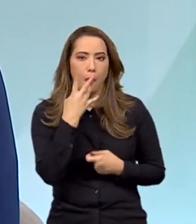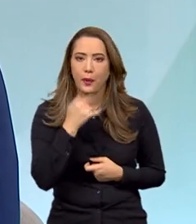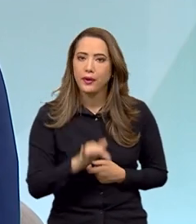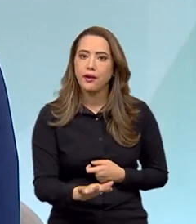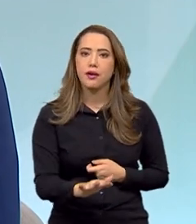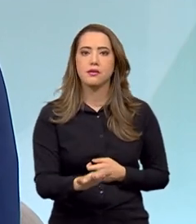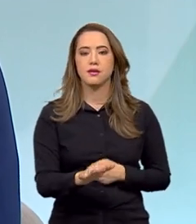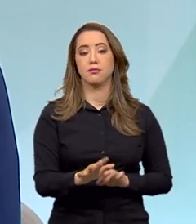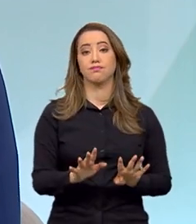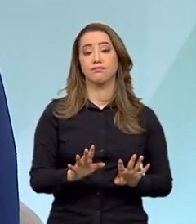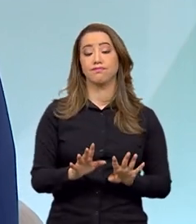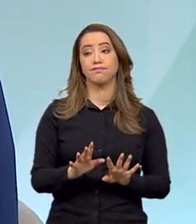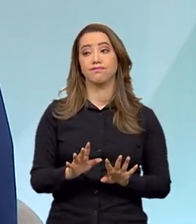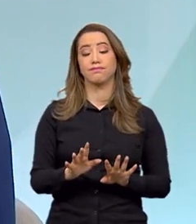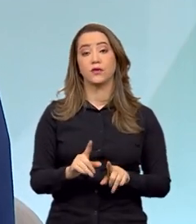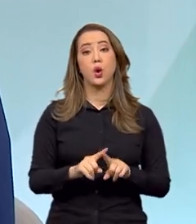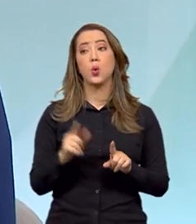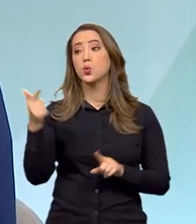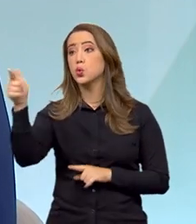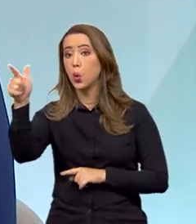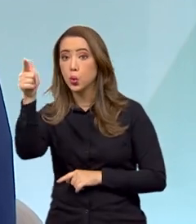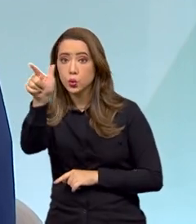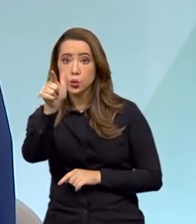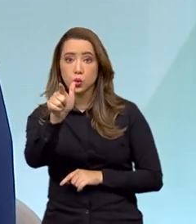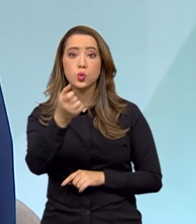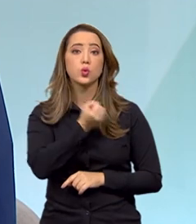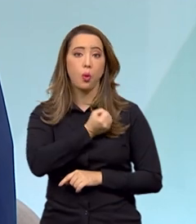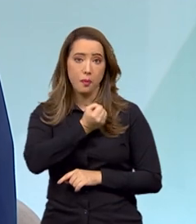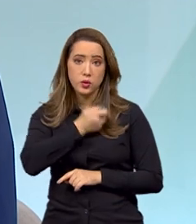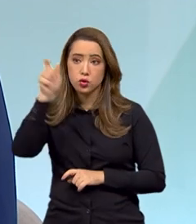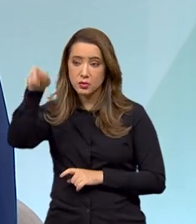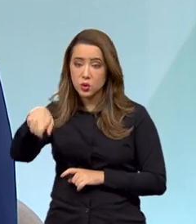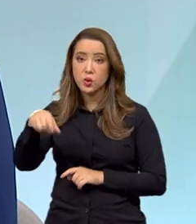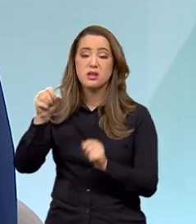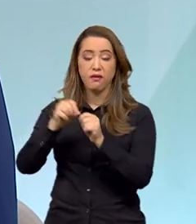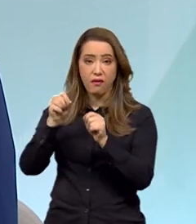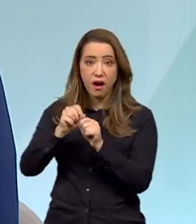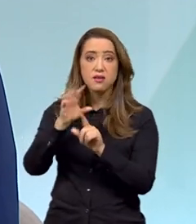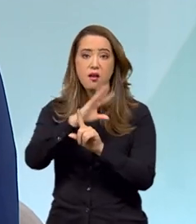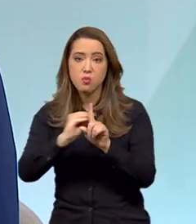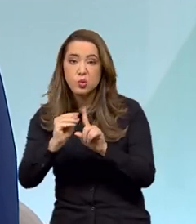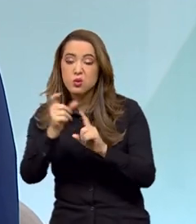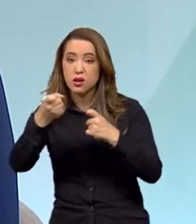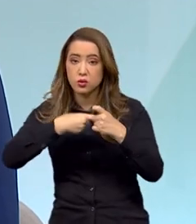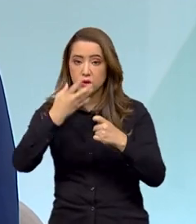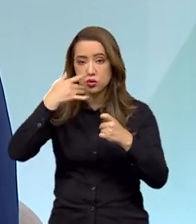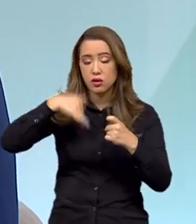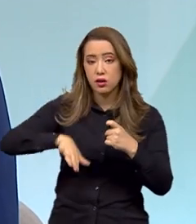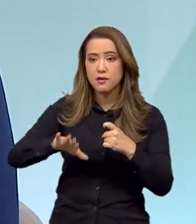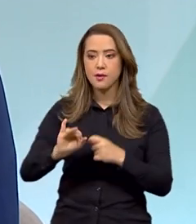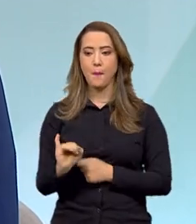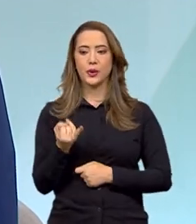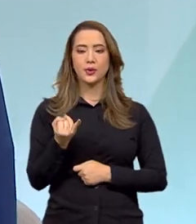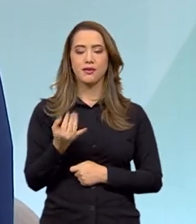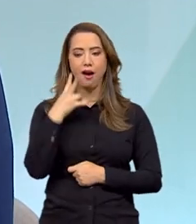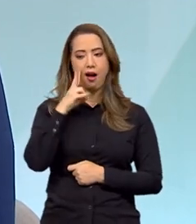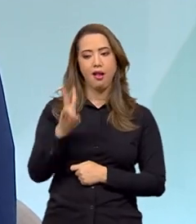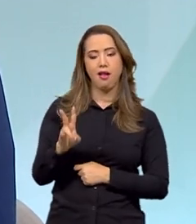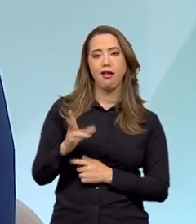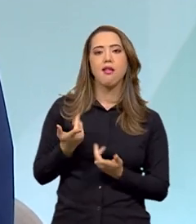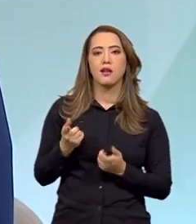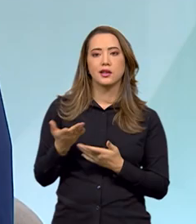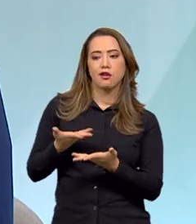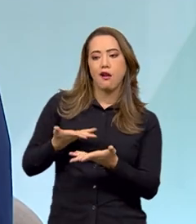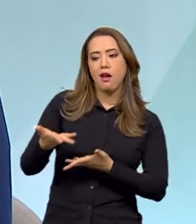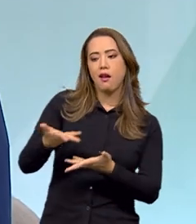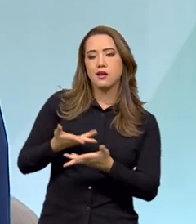dos abusos são por oportunidade. Então, a gente precisa entender isso, que são pessoas que têm